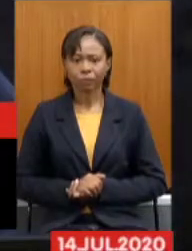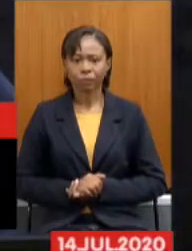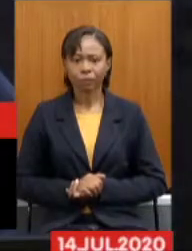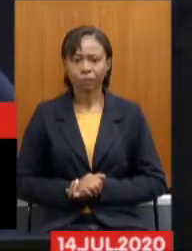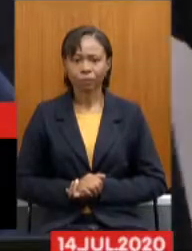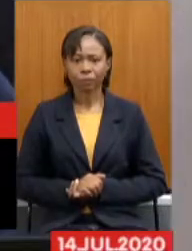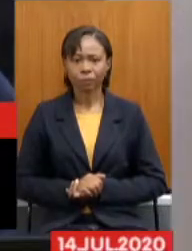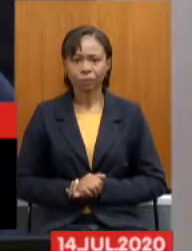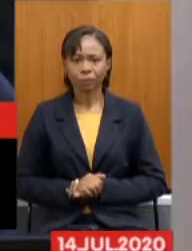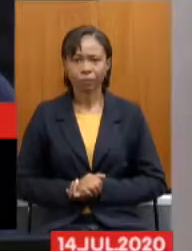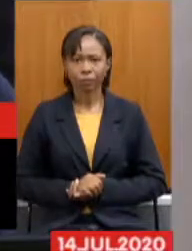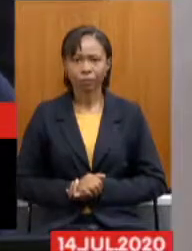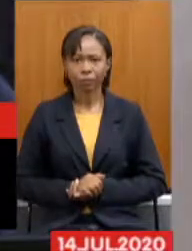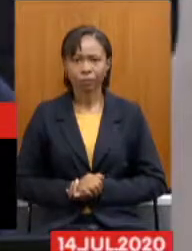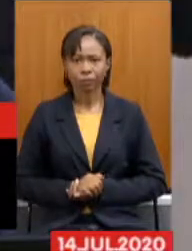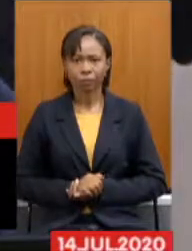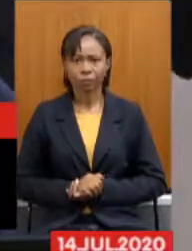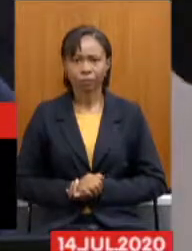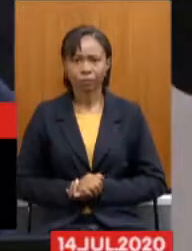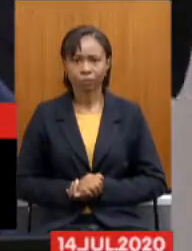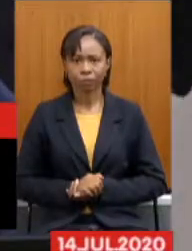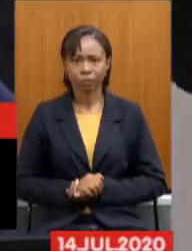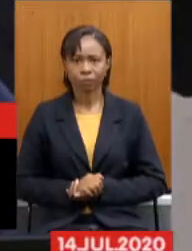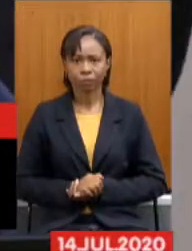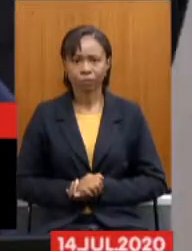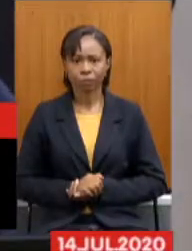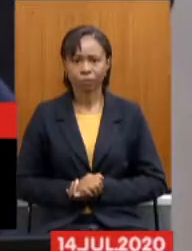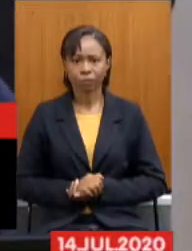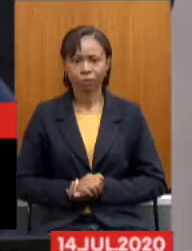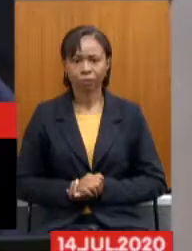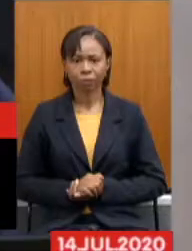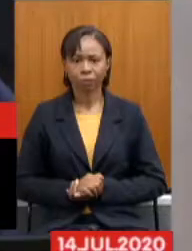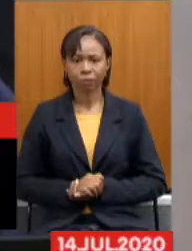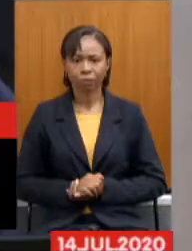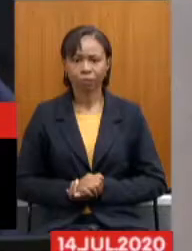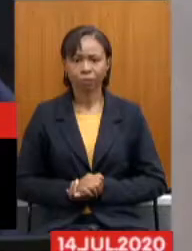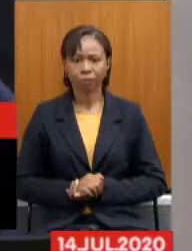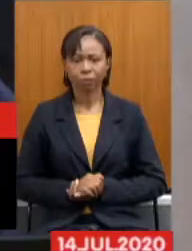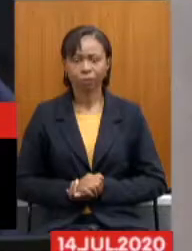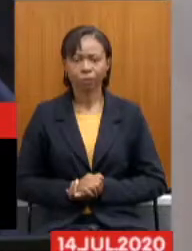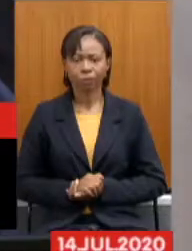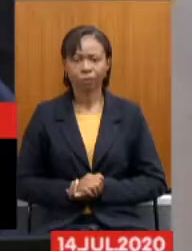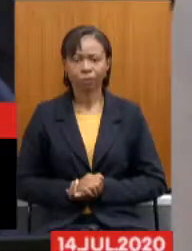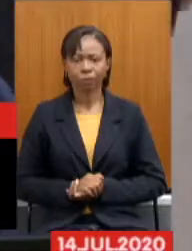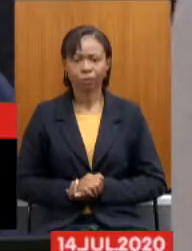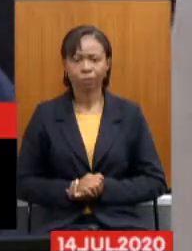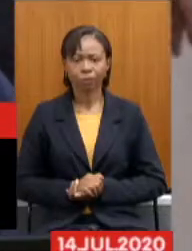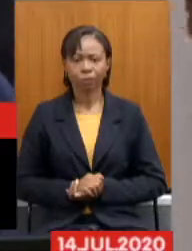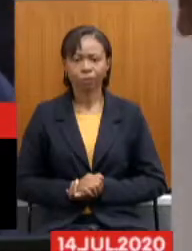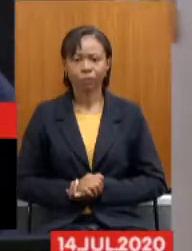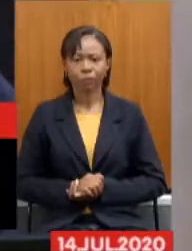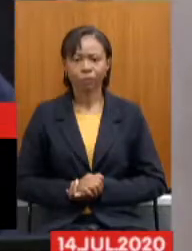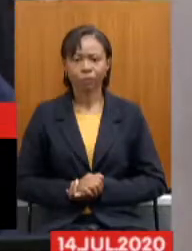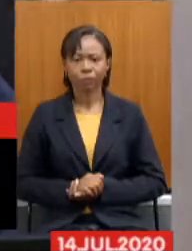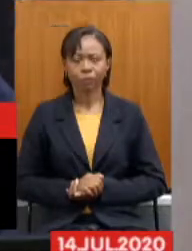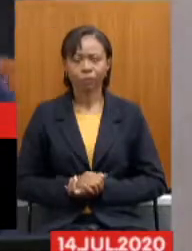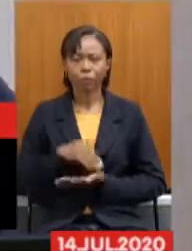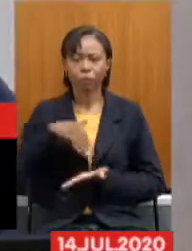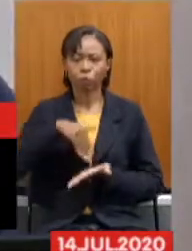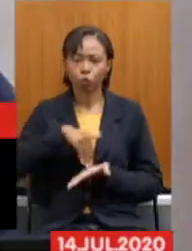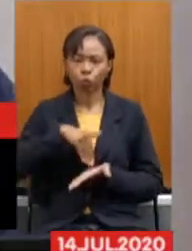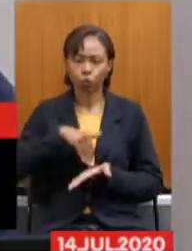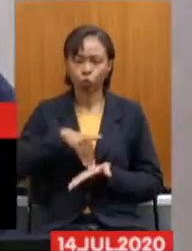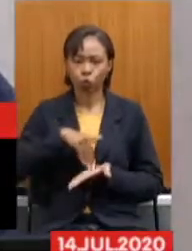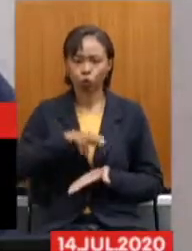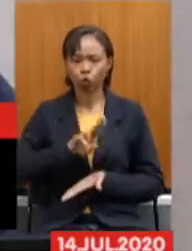Ulisses Gomes, aqui presente, Sábio Souza Cruz, Virgílio Guimarães, Tadeu Martins,